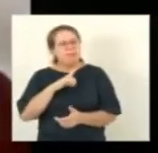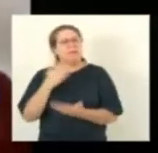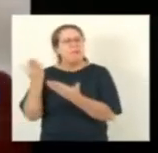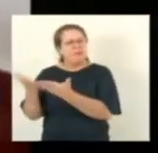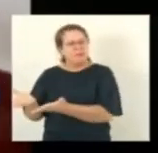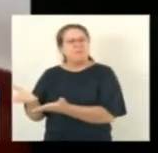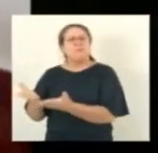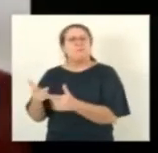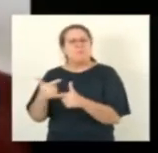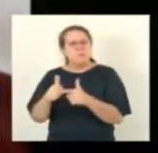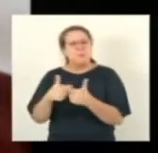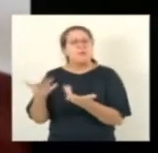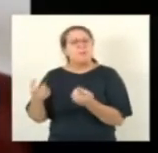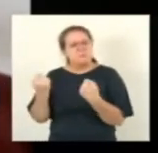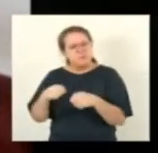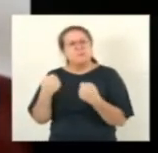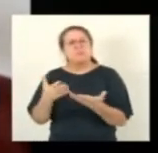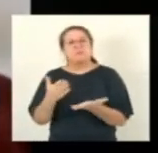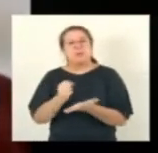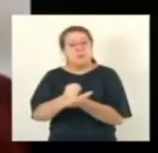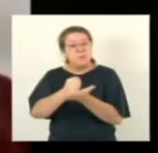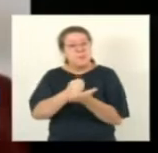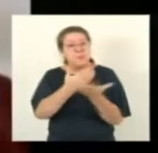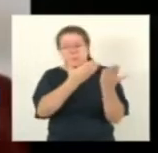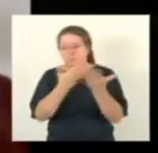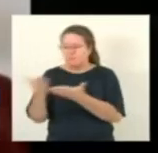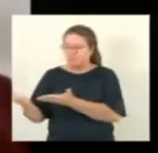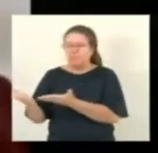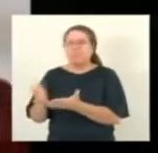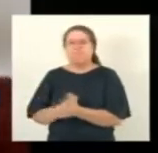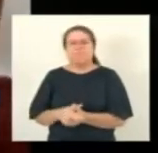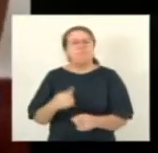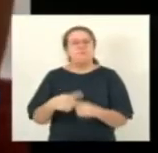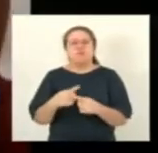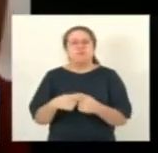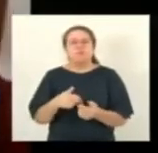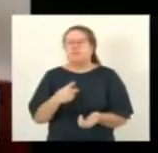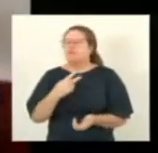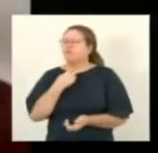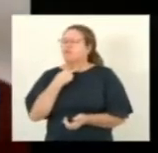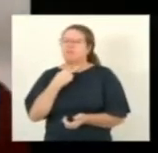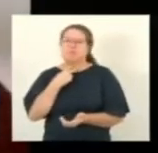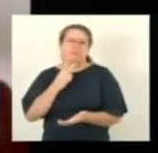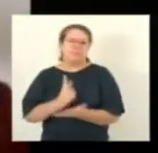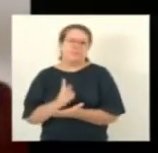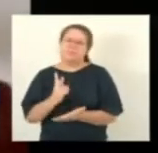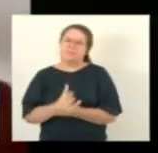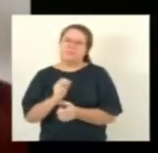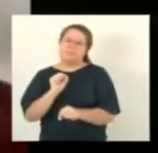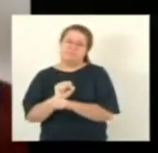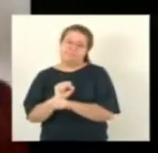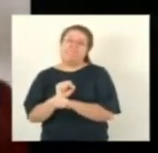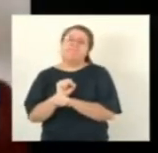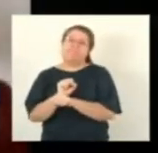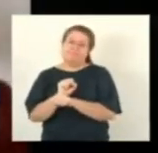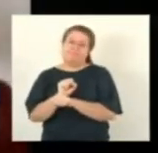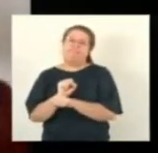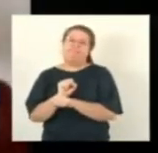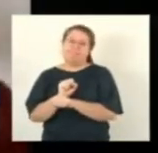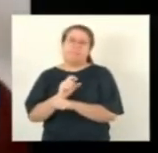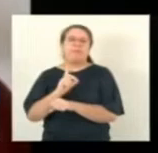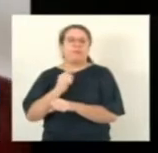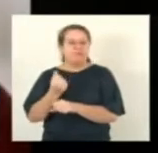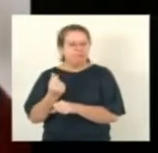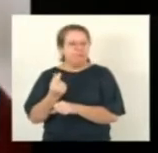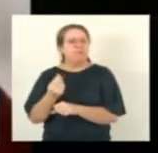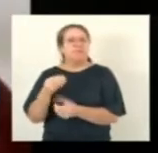imediatamente o seu funcionamento porque não pode continuar na caixa um recurso de quase um milhão de reais.